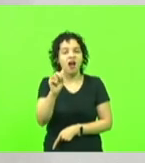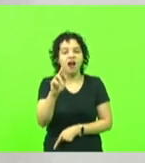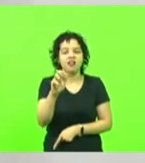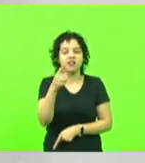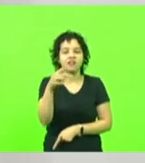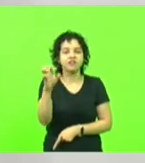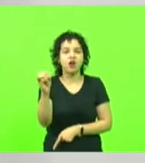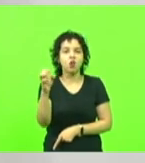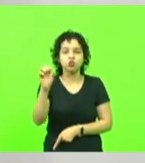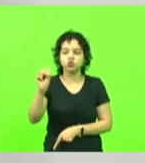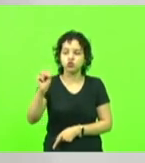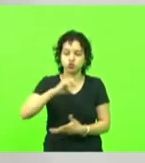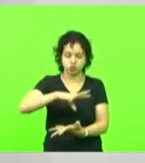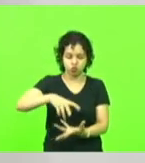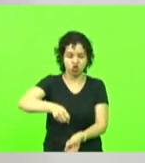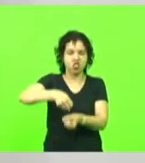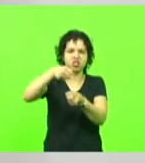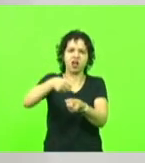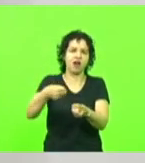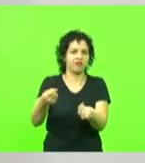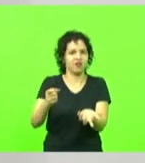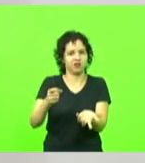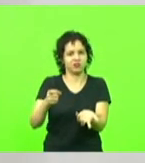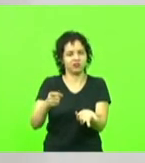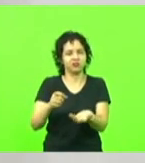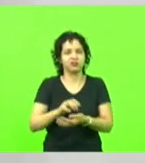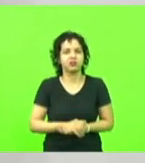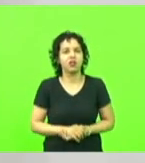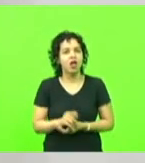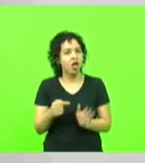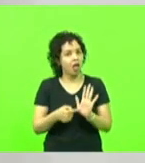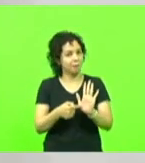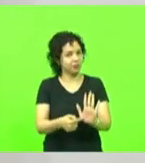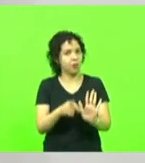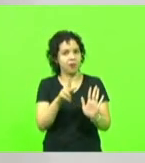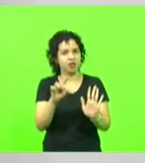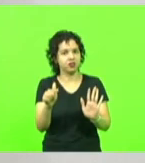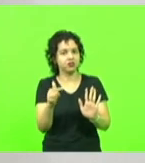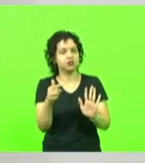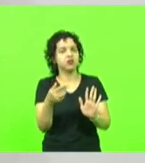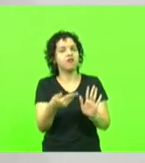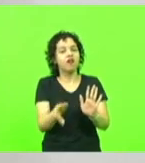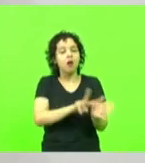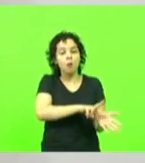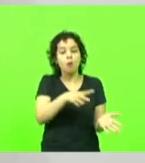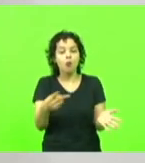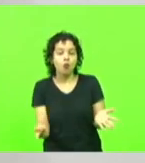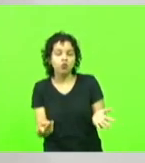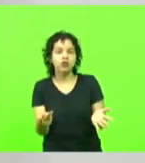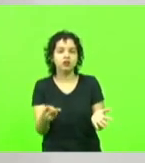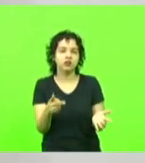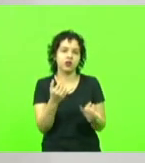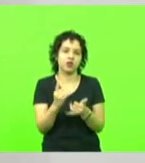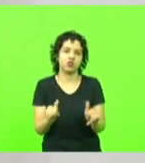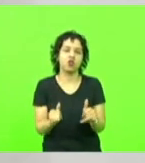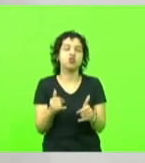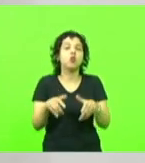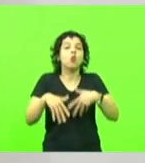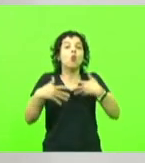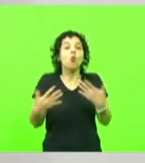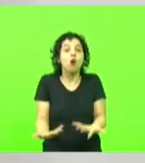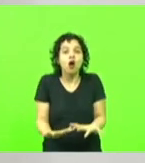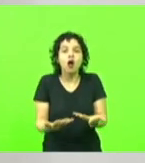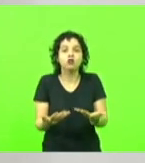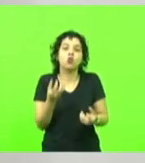governo não apresentou no PL 270 quando vai começar a transição energética, como vai ser a substituição, por qual